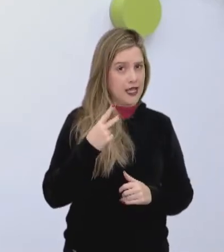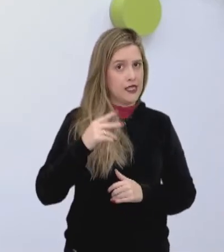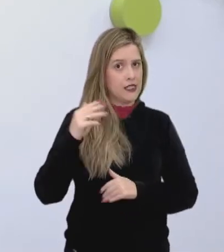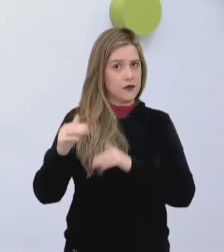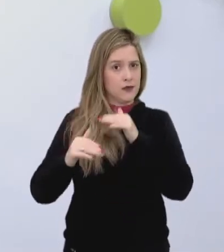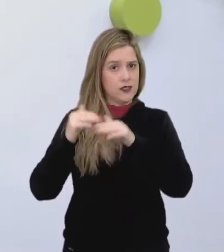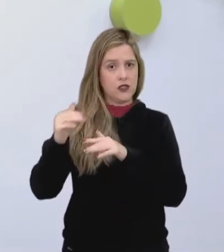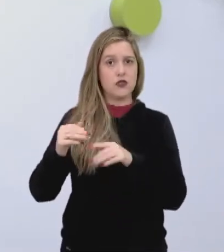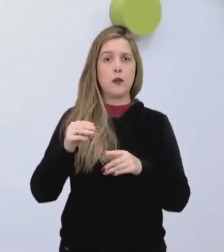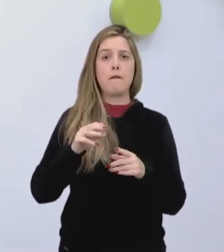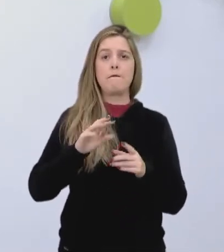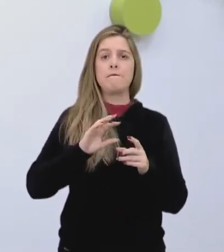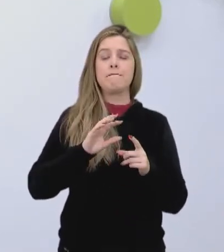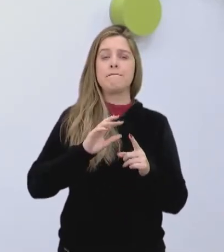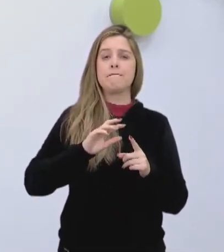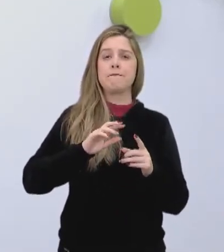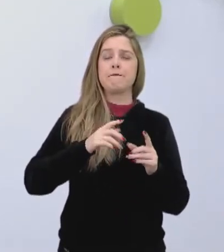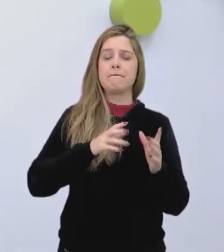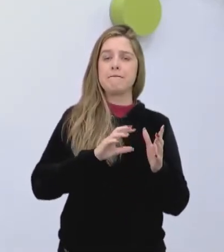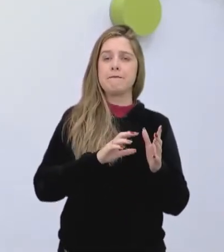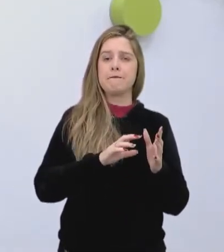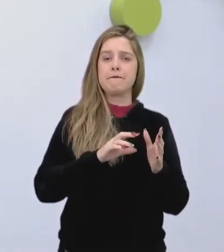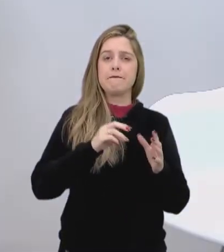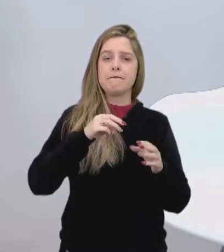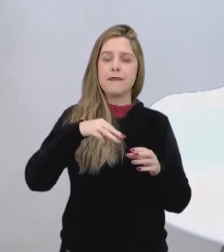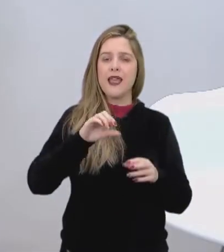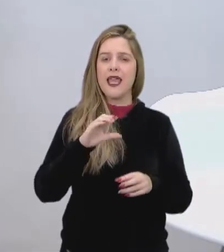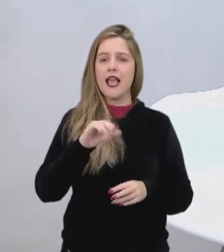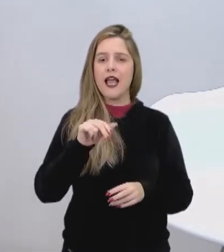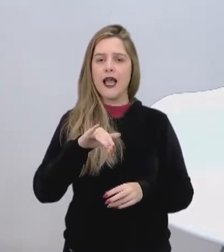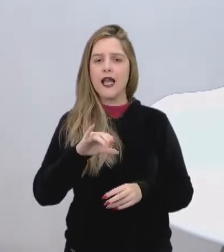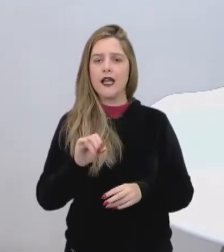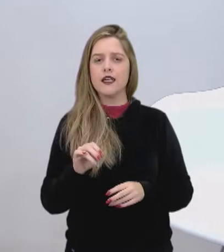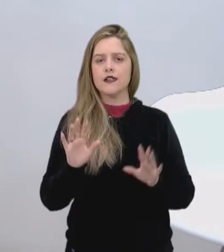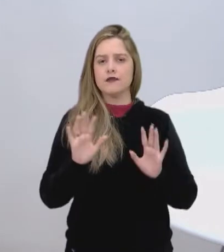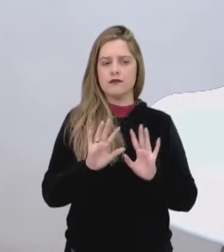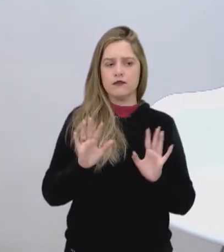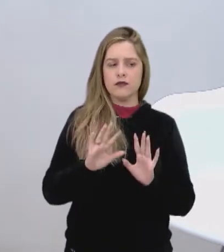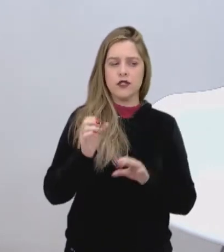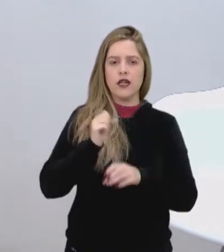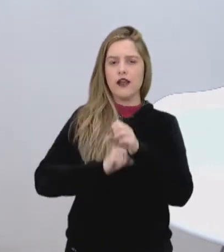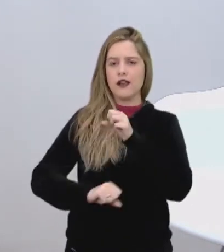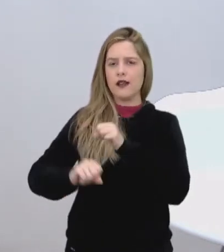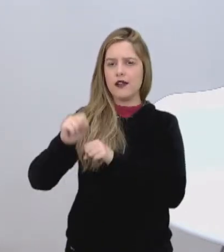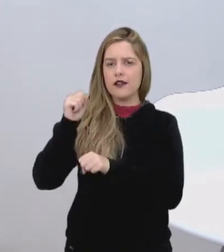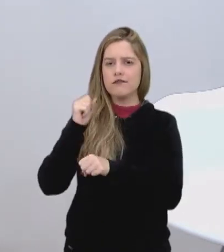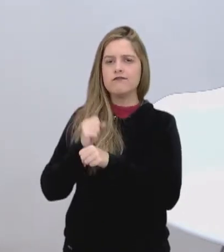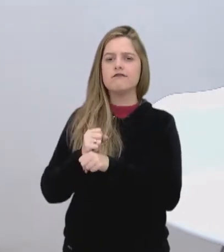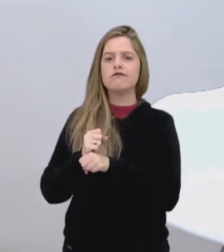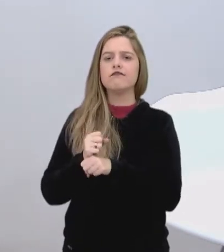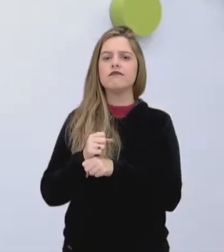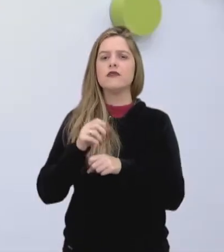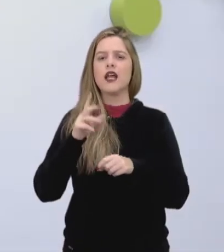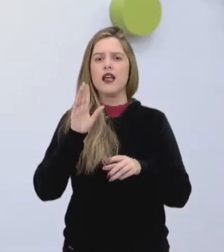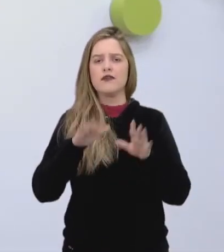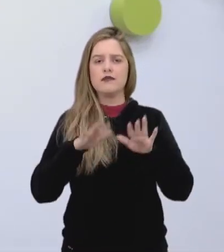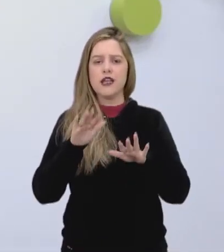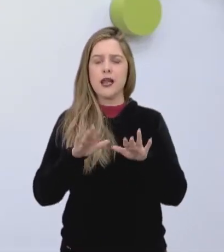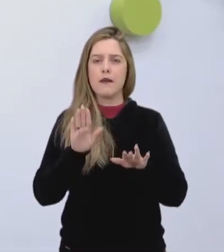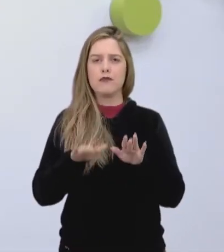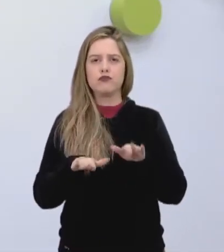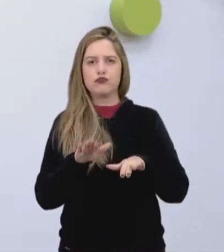mecânico não é mais movido pelo braço do homem. Não é mais movido pela perna da avó quando tá naquela máquina de costura antiga.